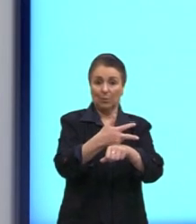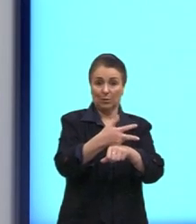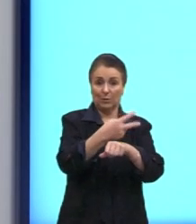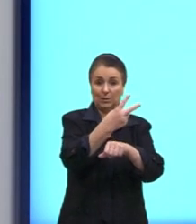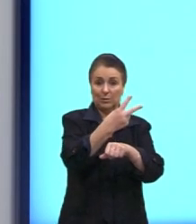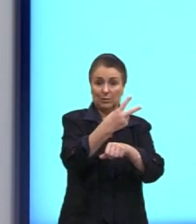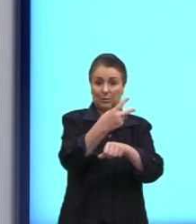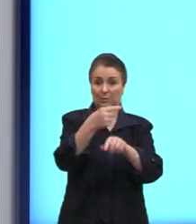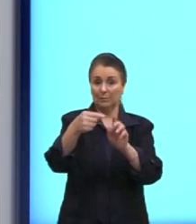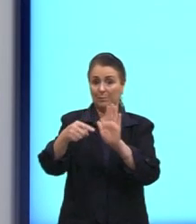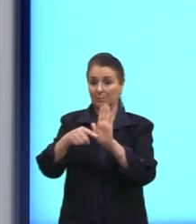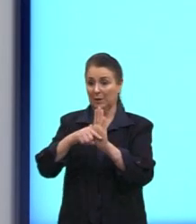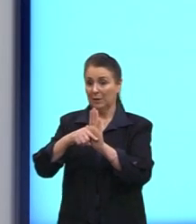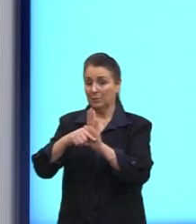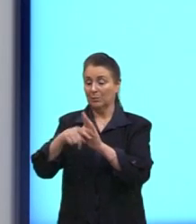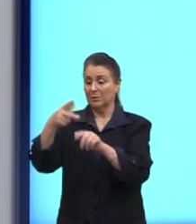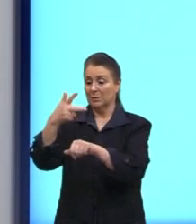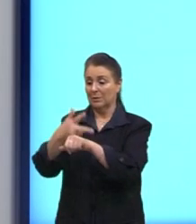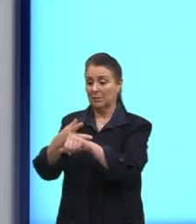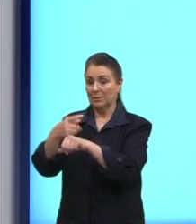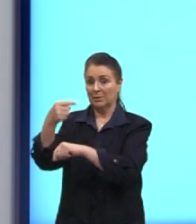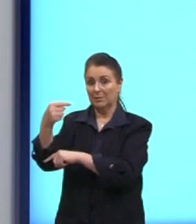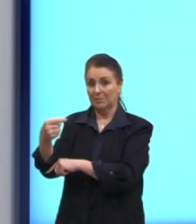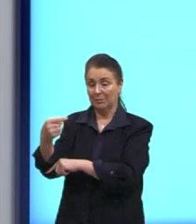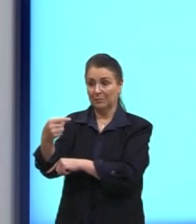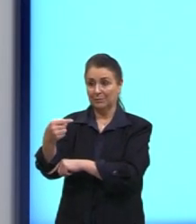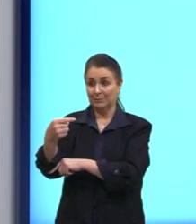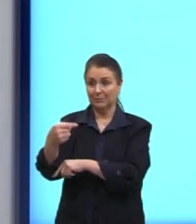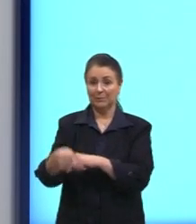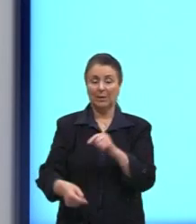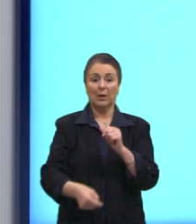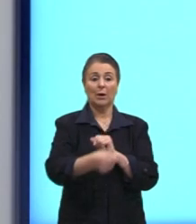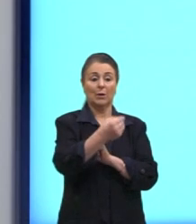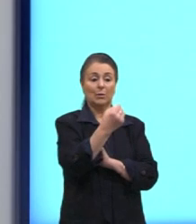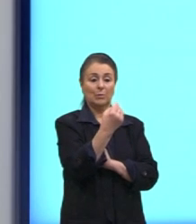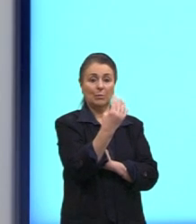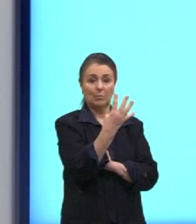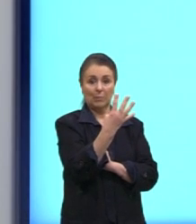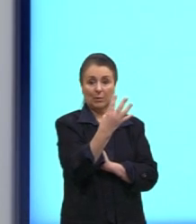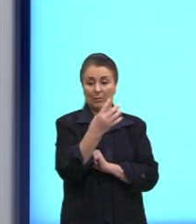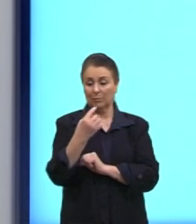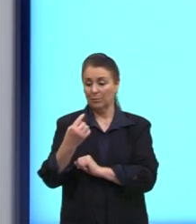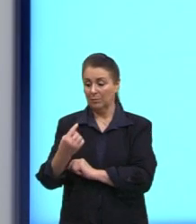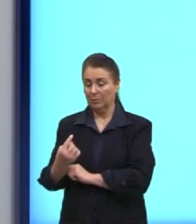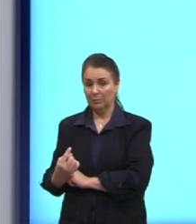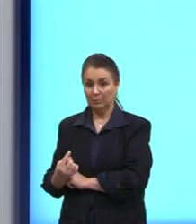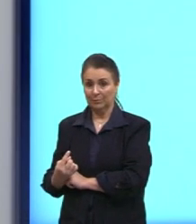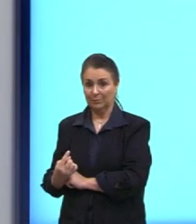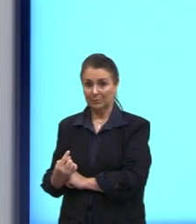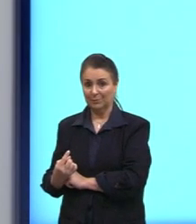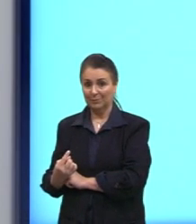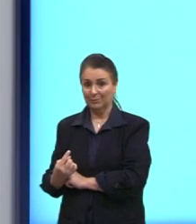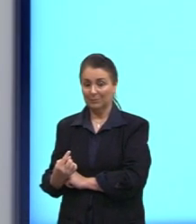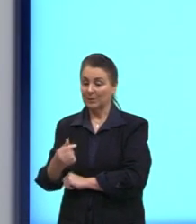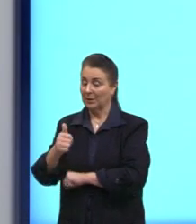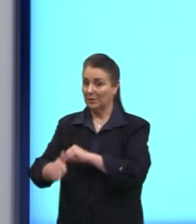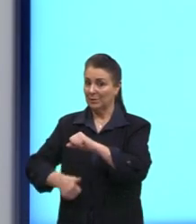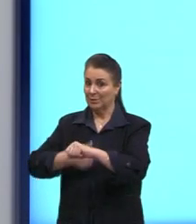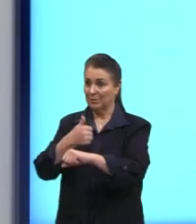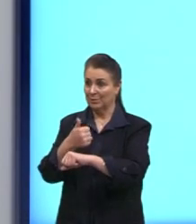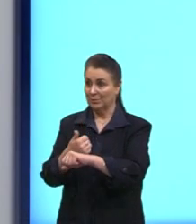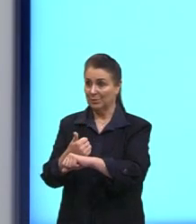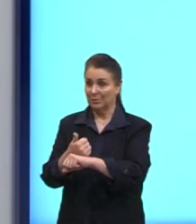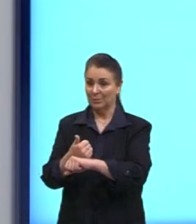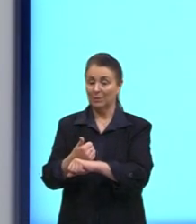1. Então, o y variou aqui, do 4 até 1. Então, nós vamos substituir 4